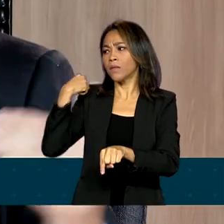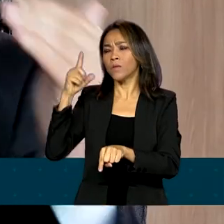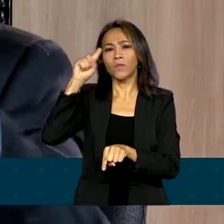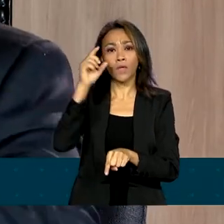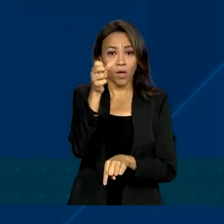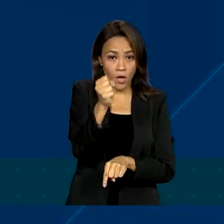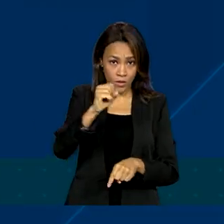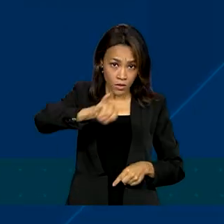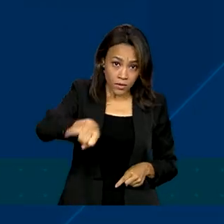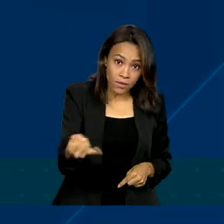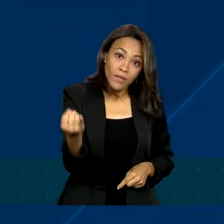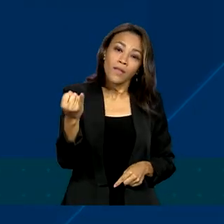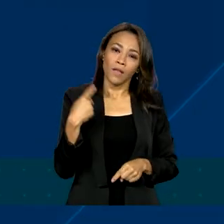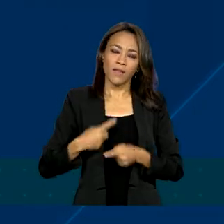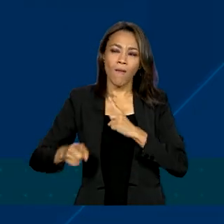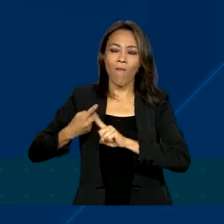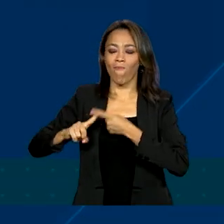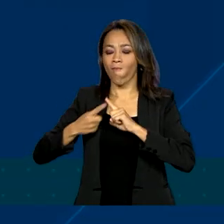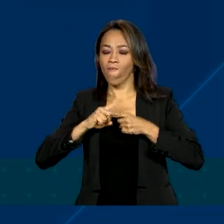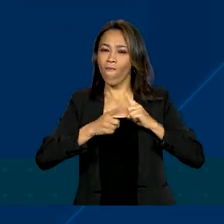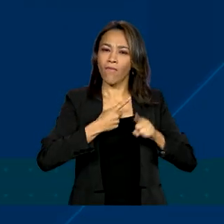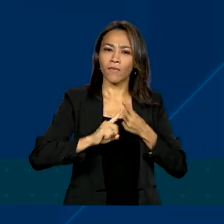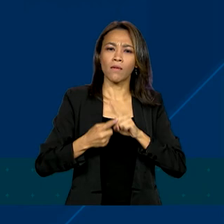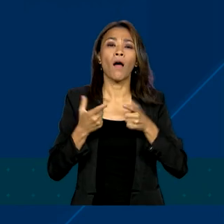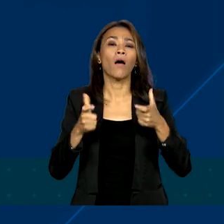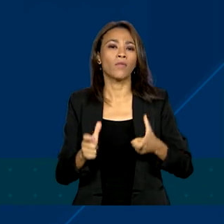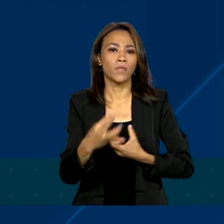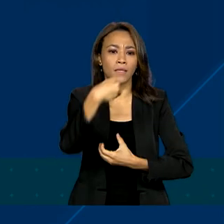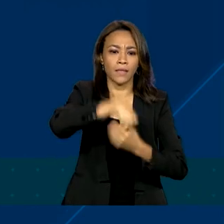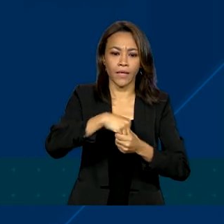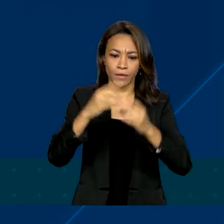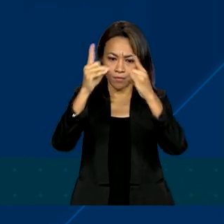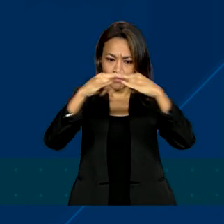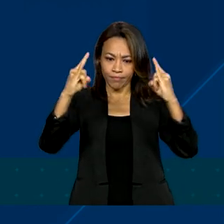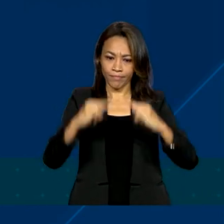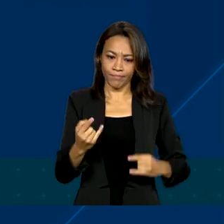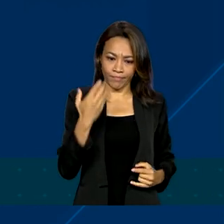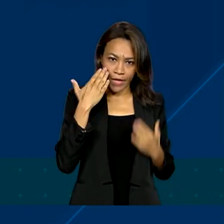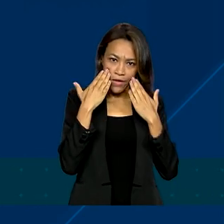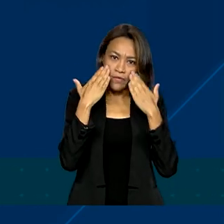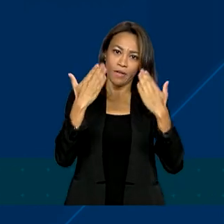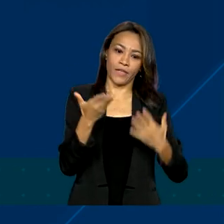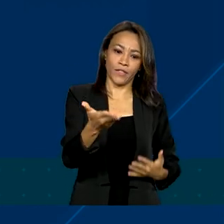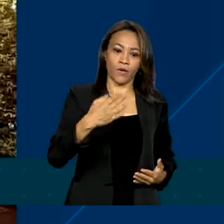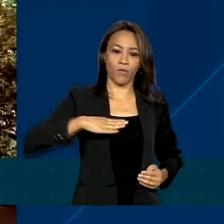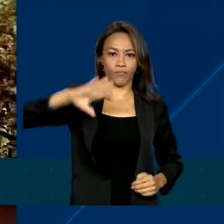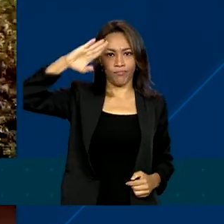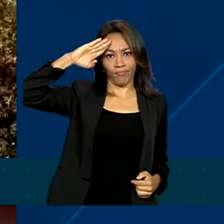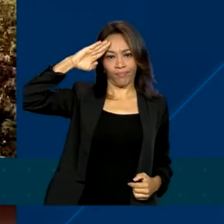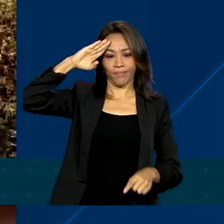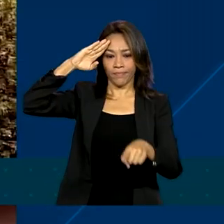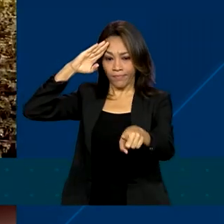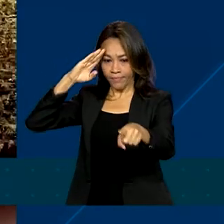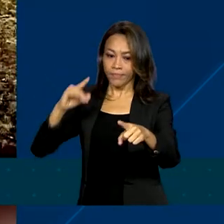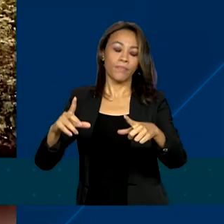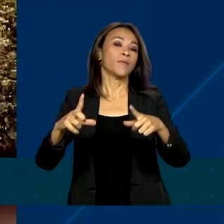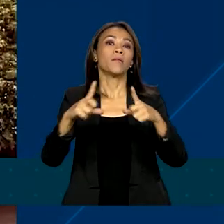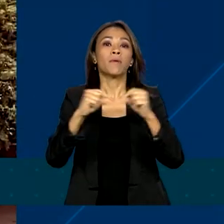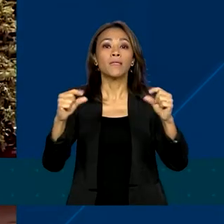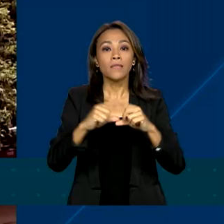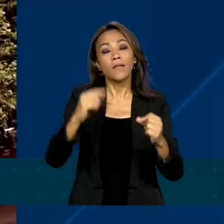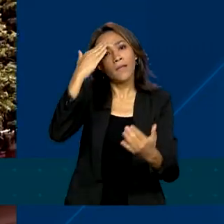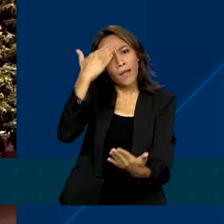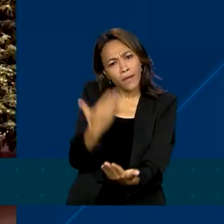janeiro estavam sendo planejados dentro do acampamento em frente ao quartel-general do Exército, em Brasília, e que